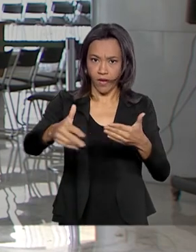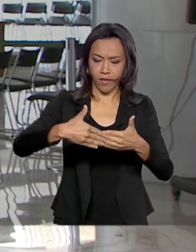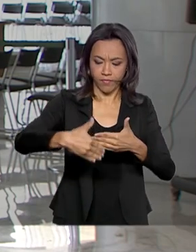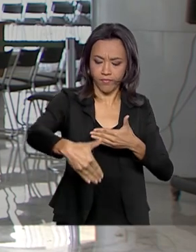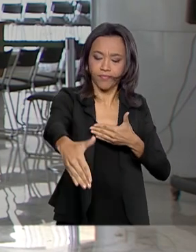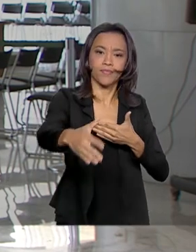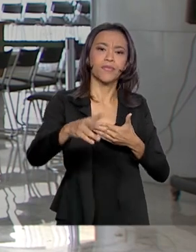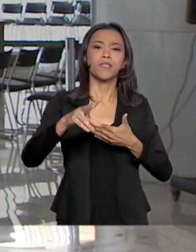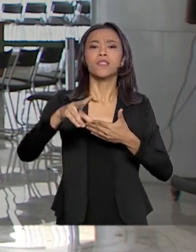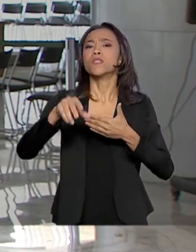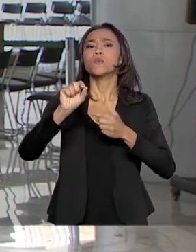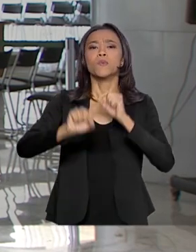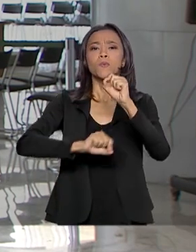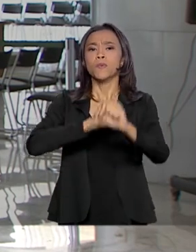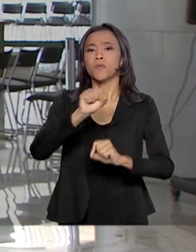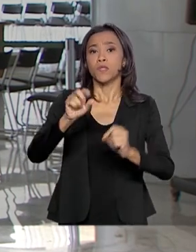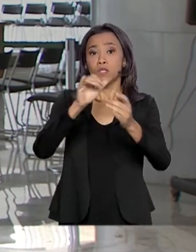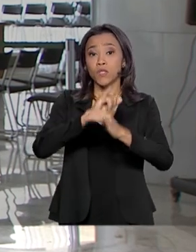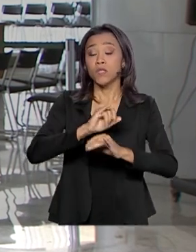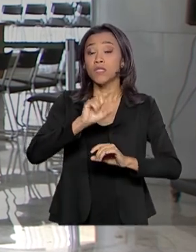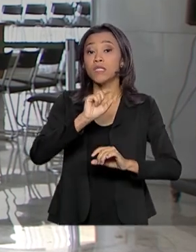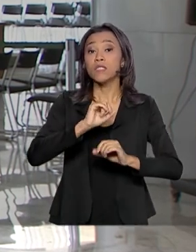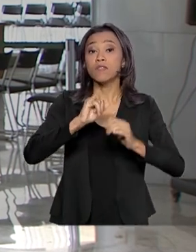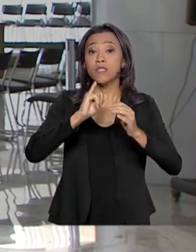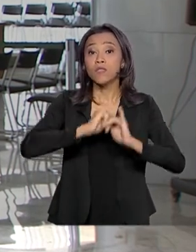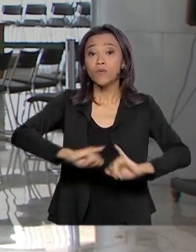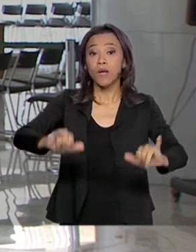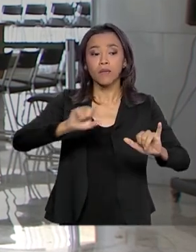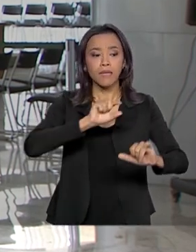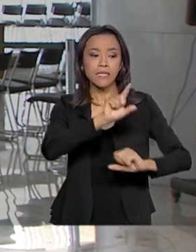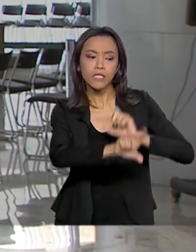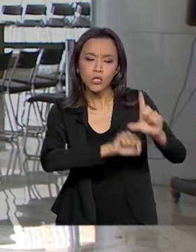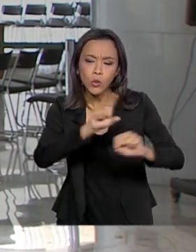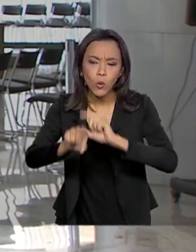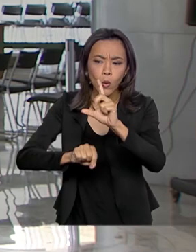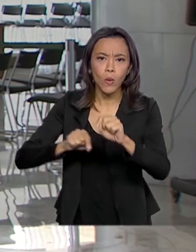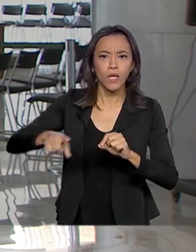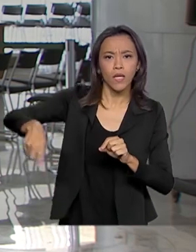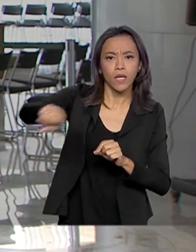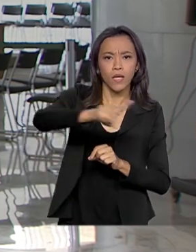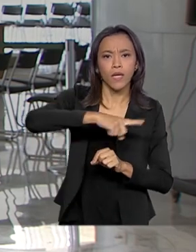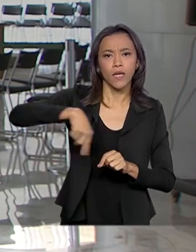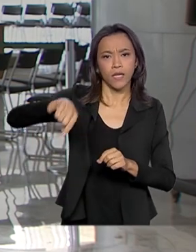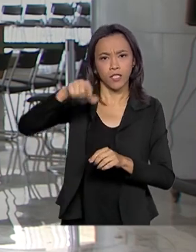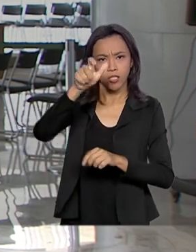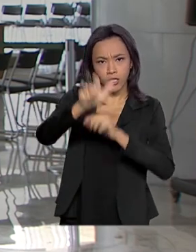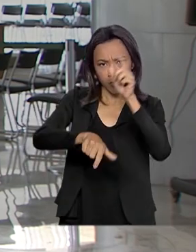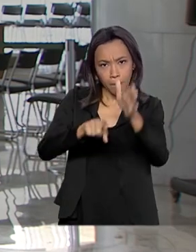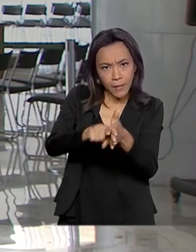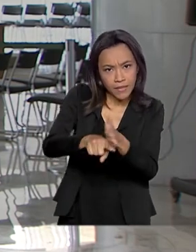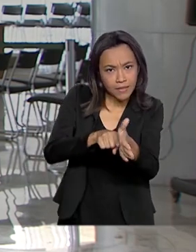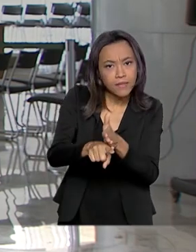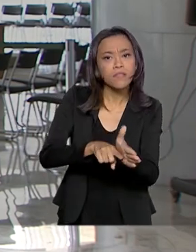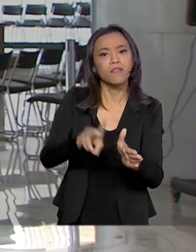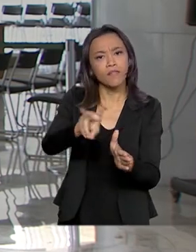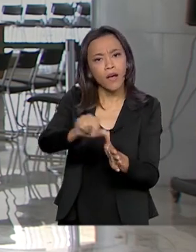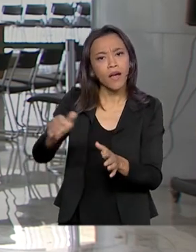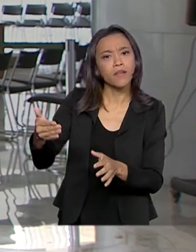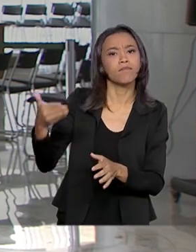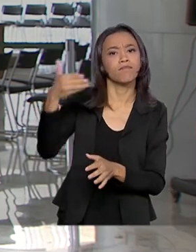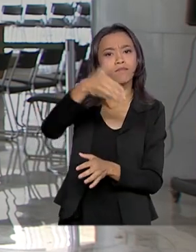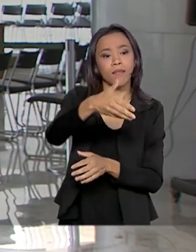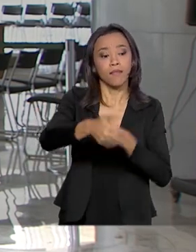vai ser lançada uma seleção para pesquisadores e os escolhidos vão atuar junto à população para